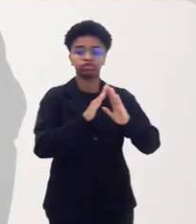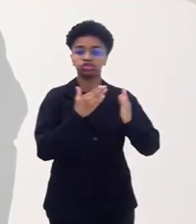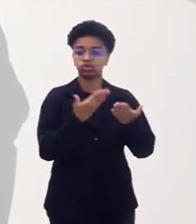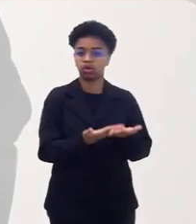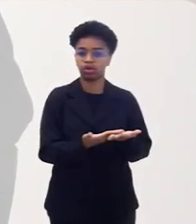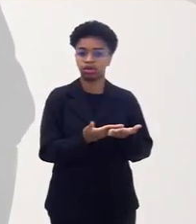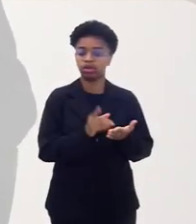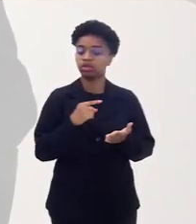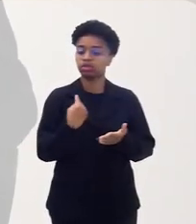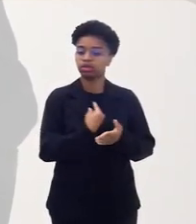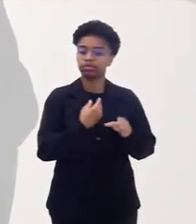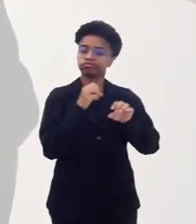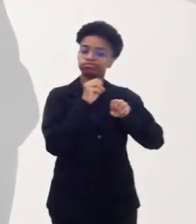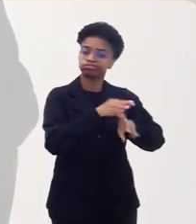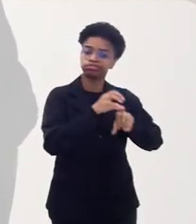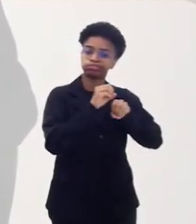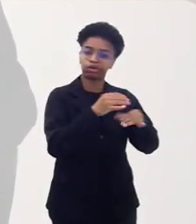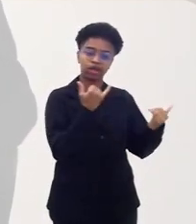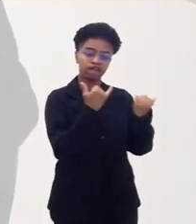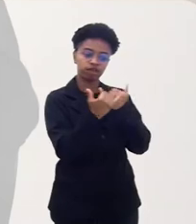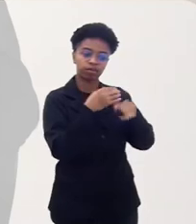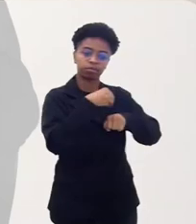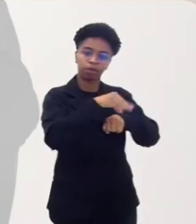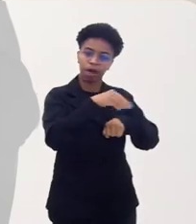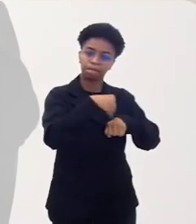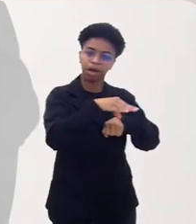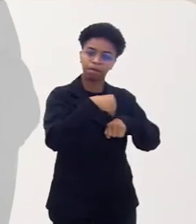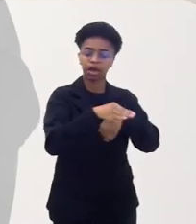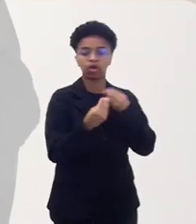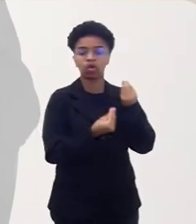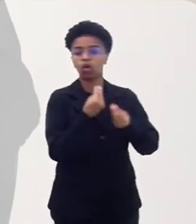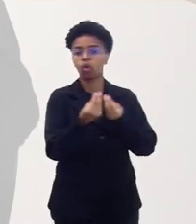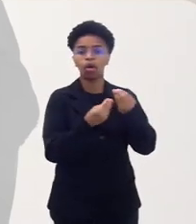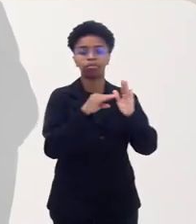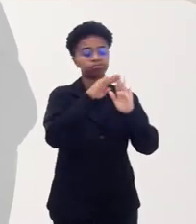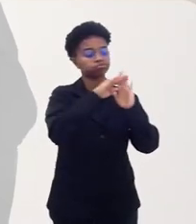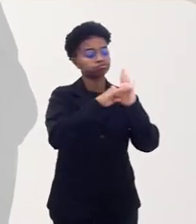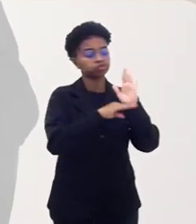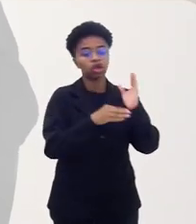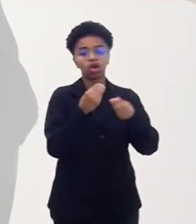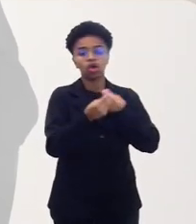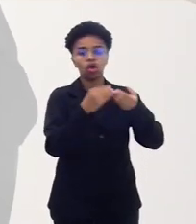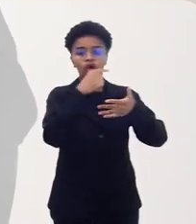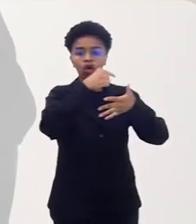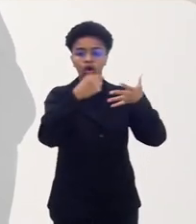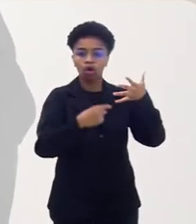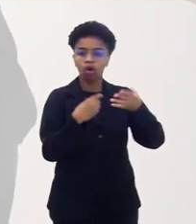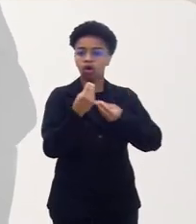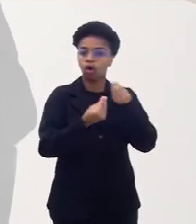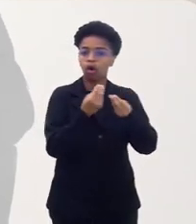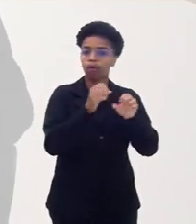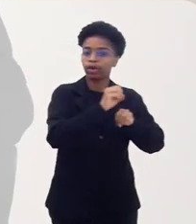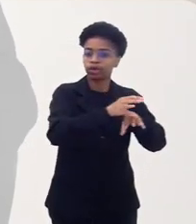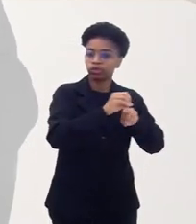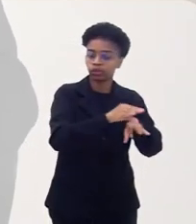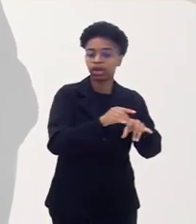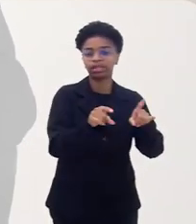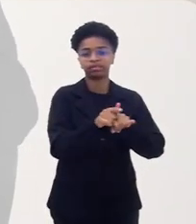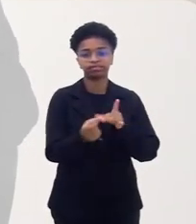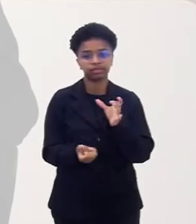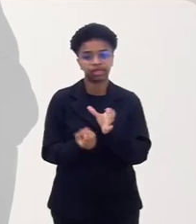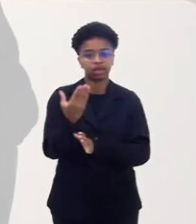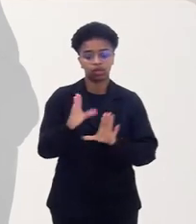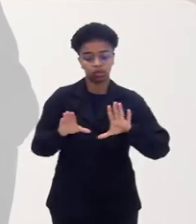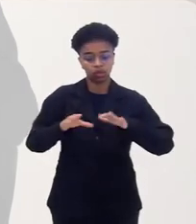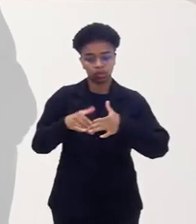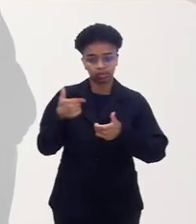nós passávamos informações sobre como educar os filhos, ajudávamos essas famílias, criamos uma cooperativa